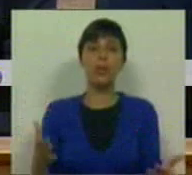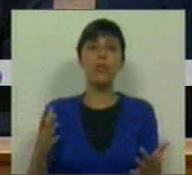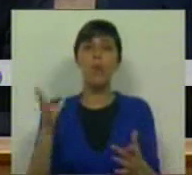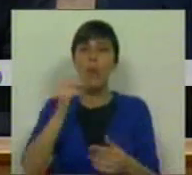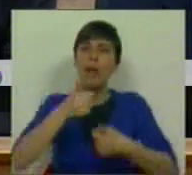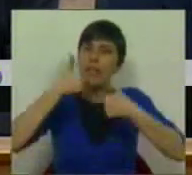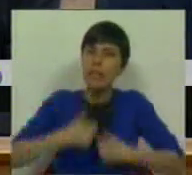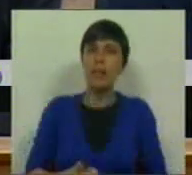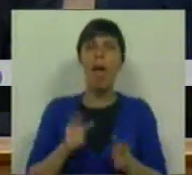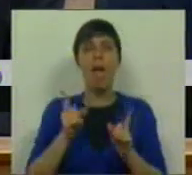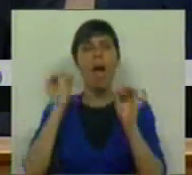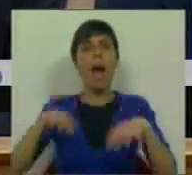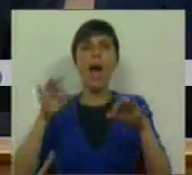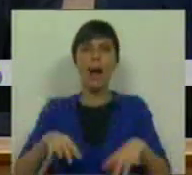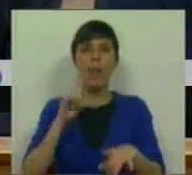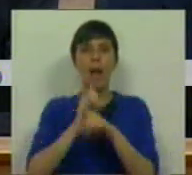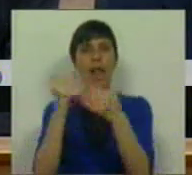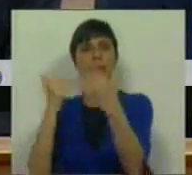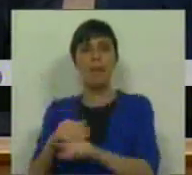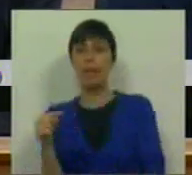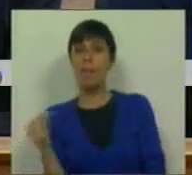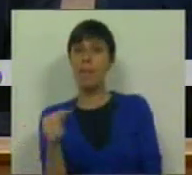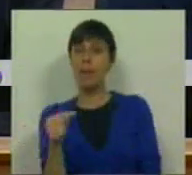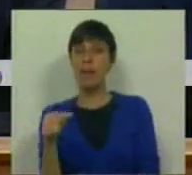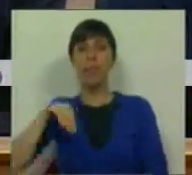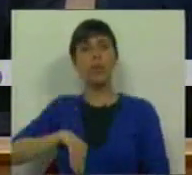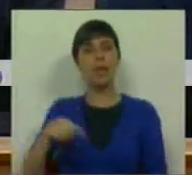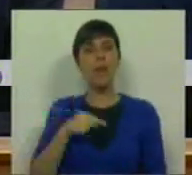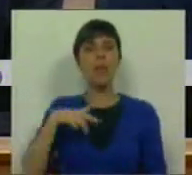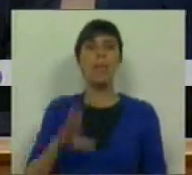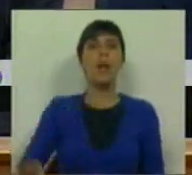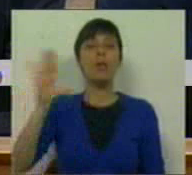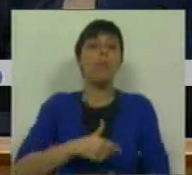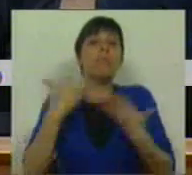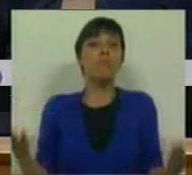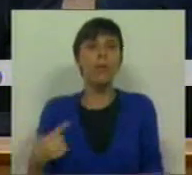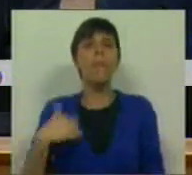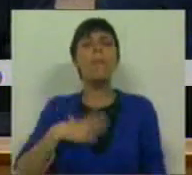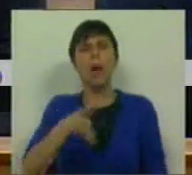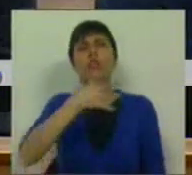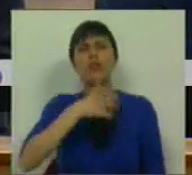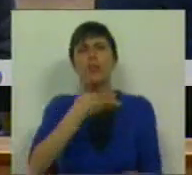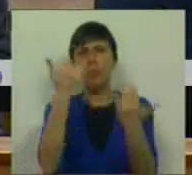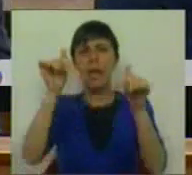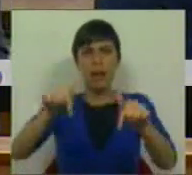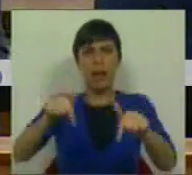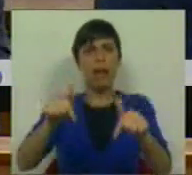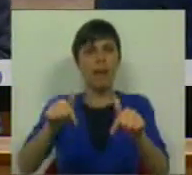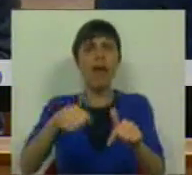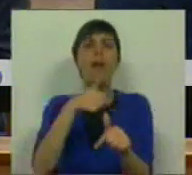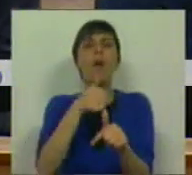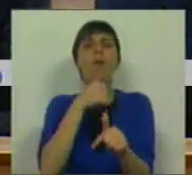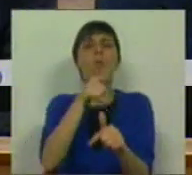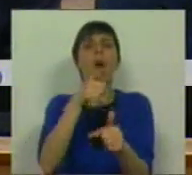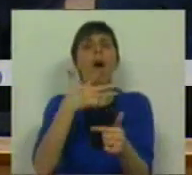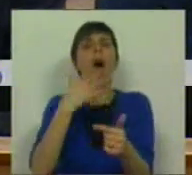mais sensato era acabar com esse limite mínimo, que é o salário mínimo nacional. E, portanto, eu quero que explique aqui como é